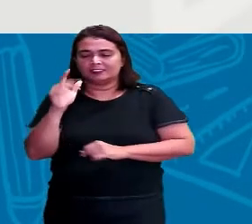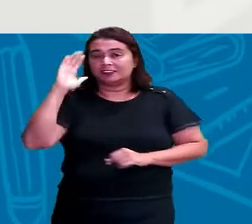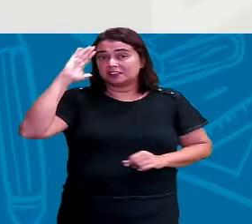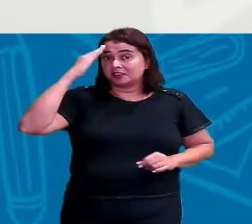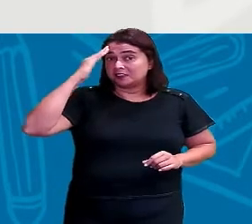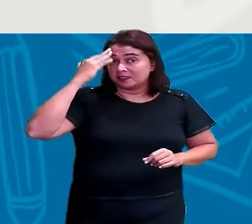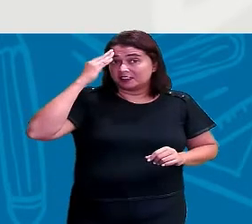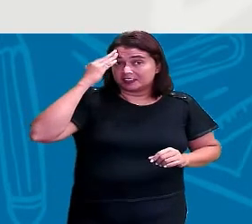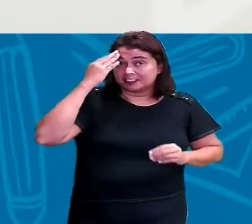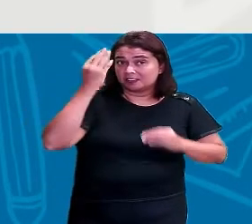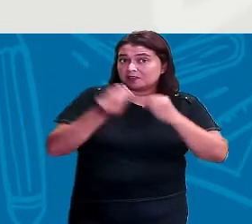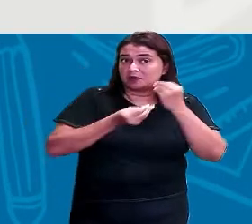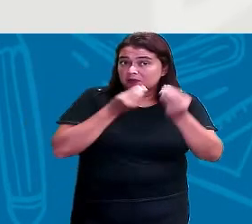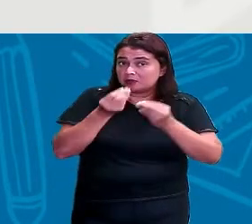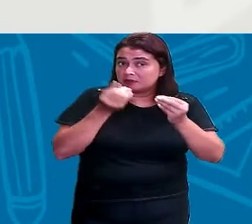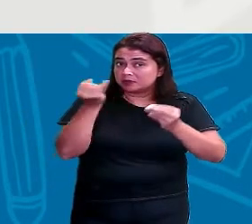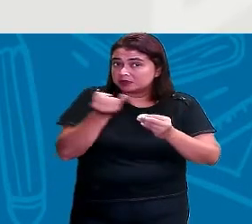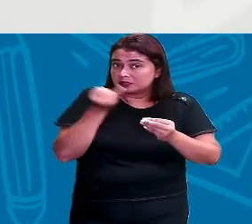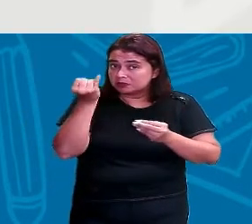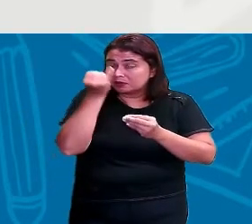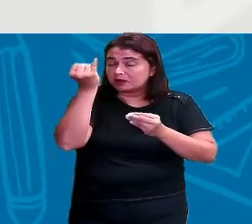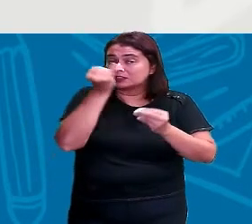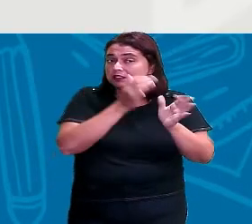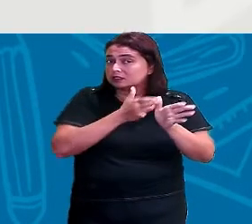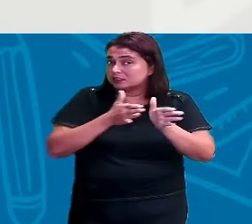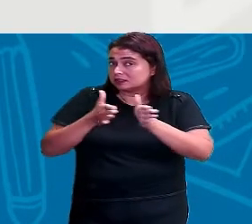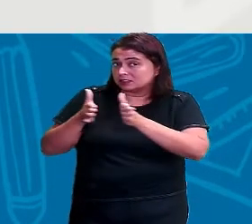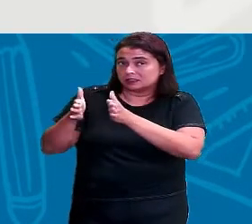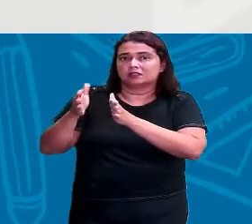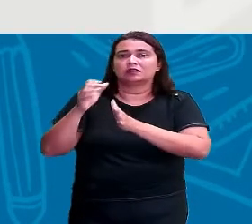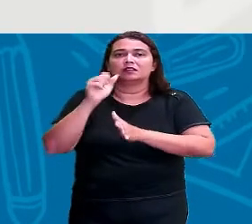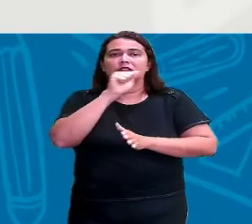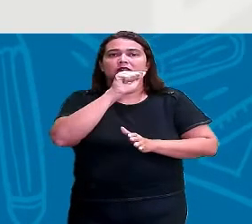Como é que serve a importância dessa ordem alfabética?